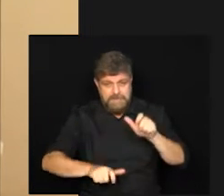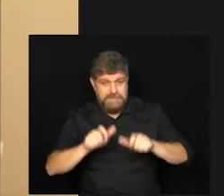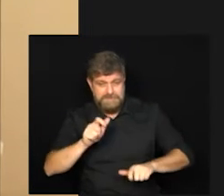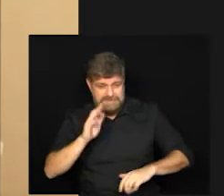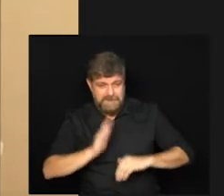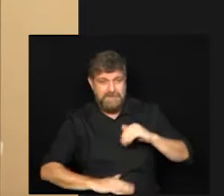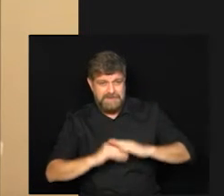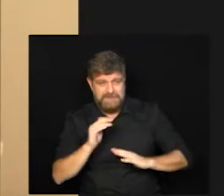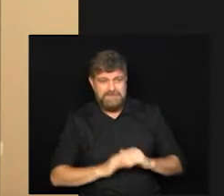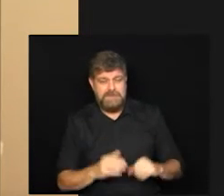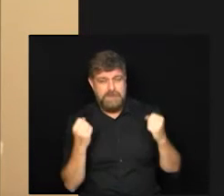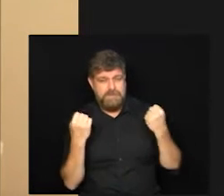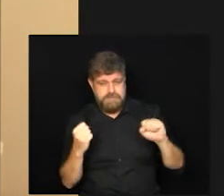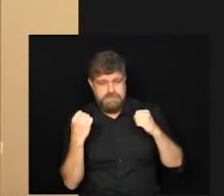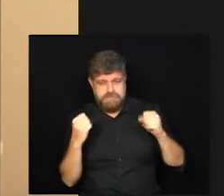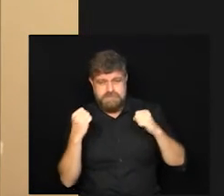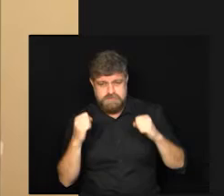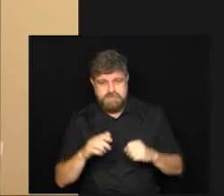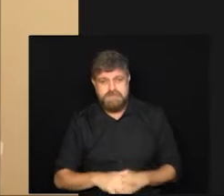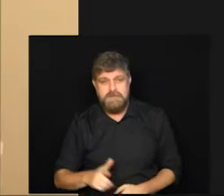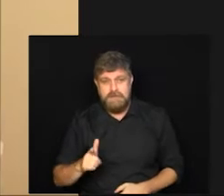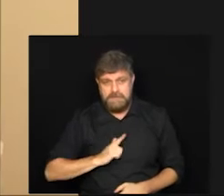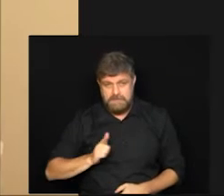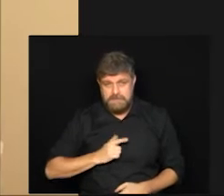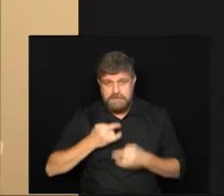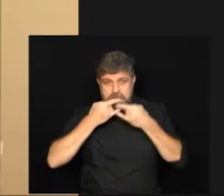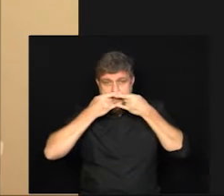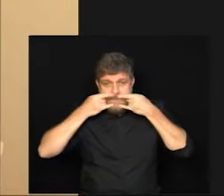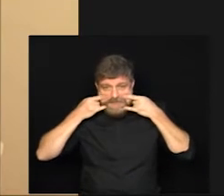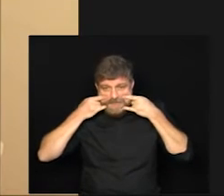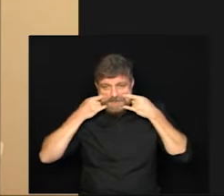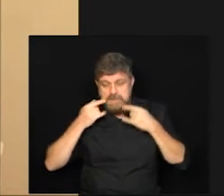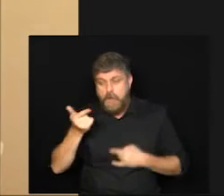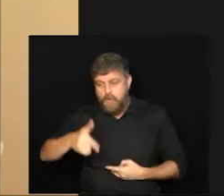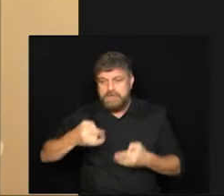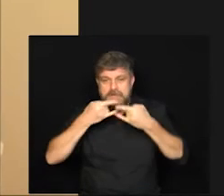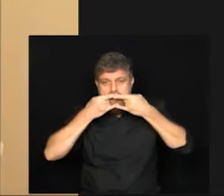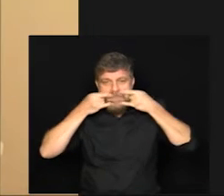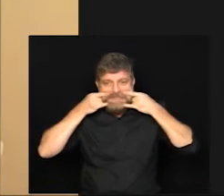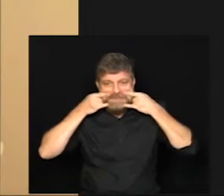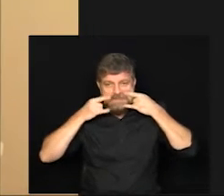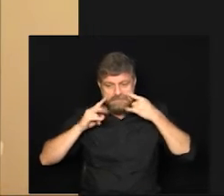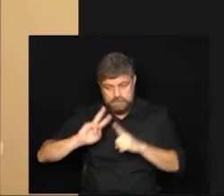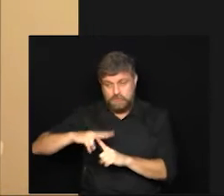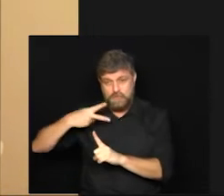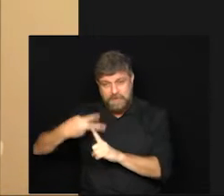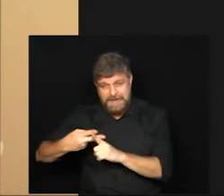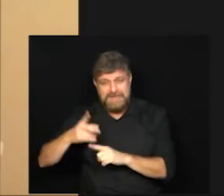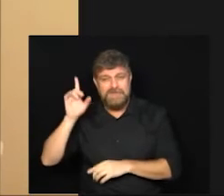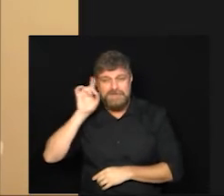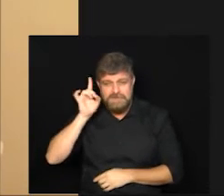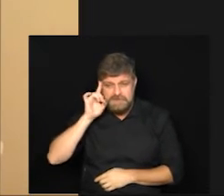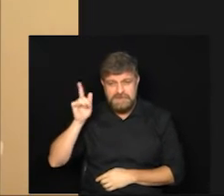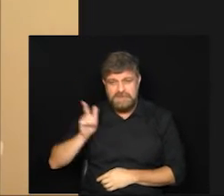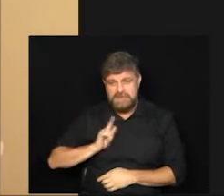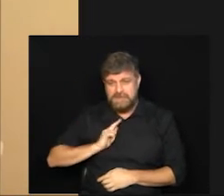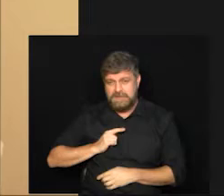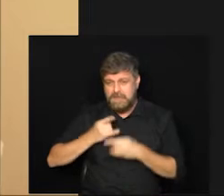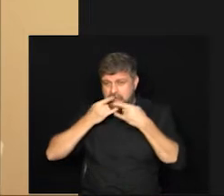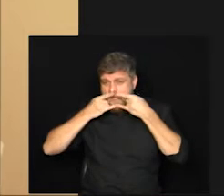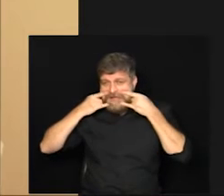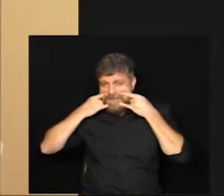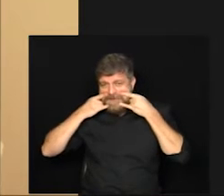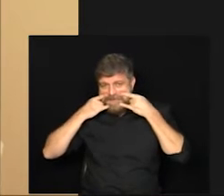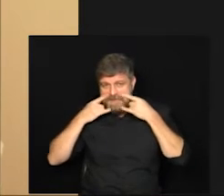para fazer ao ar livre a utilização dessas duas máscaras e no dia a dia é uma máscara cirúrgica é uma